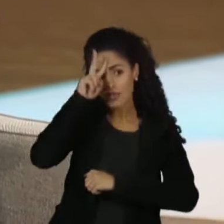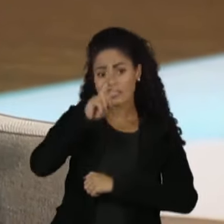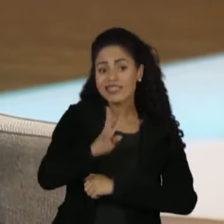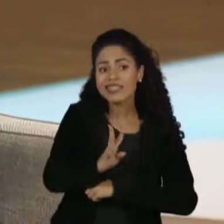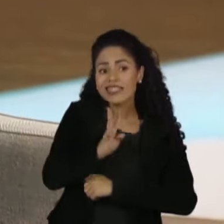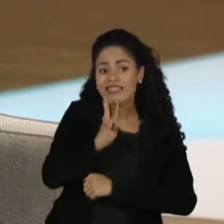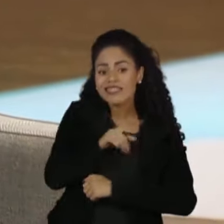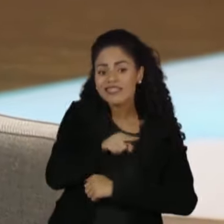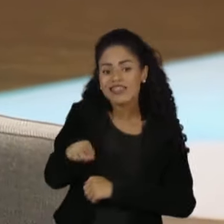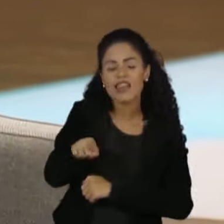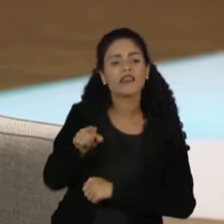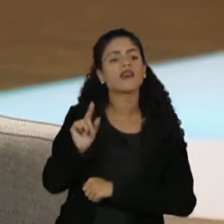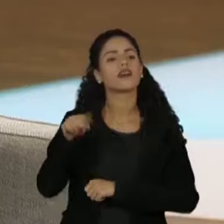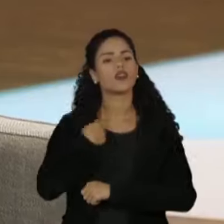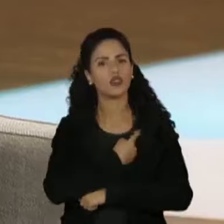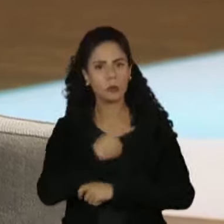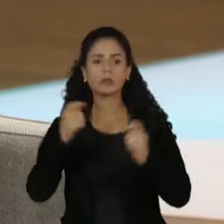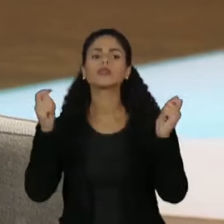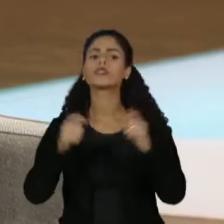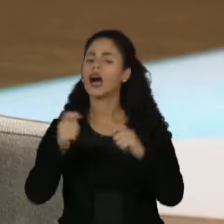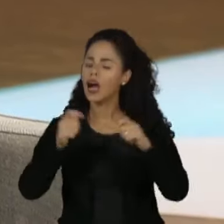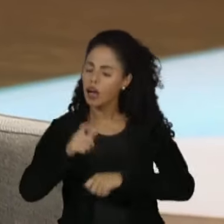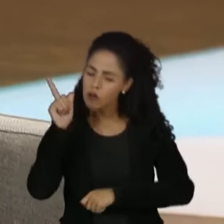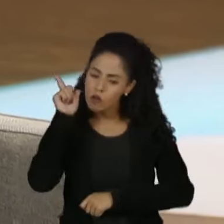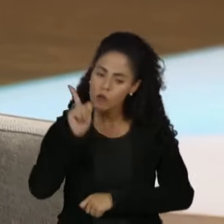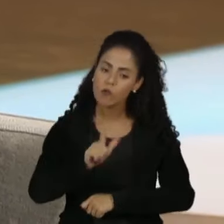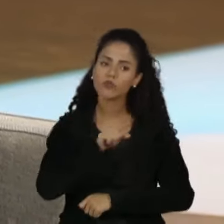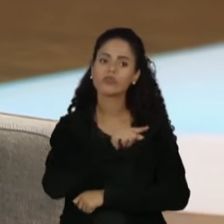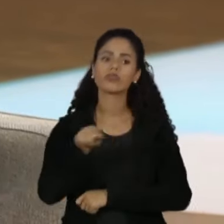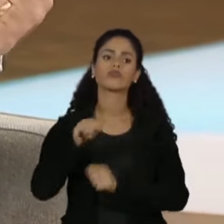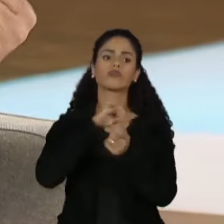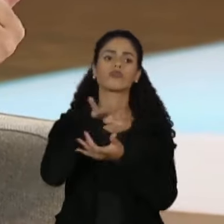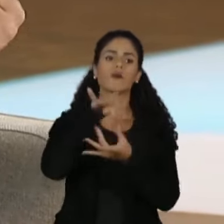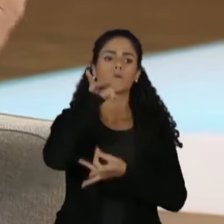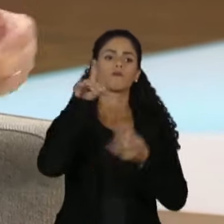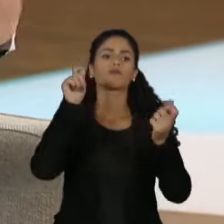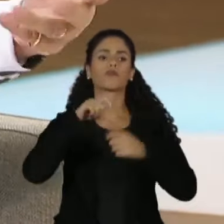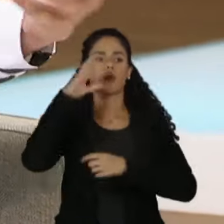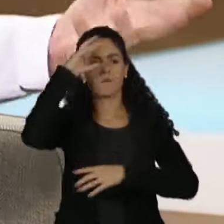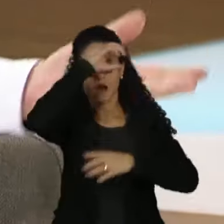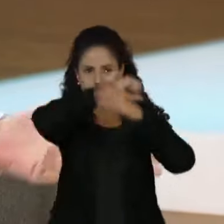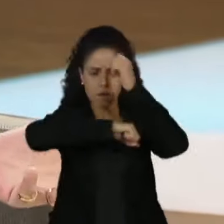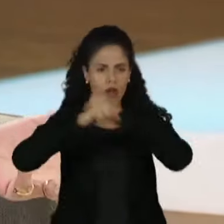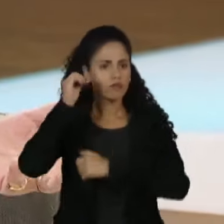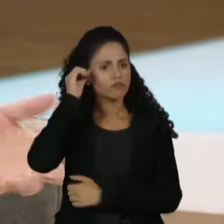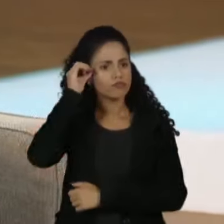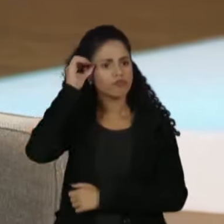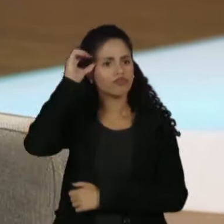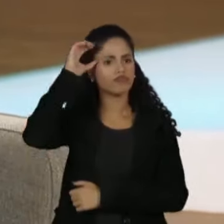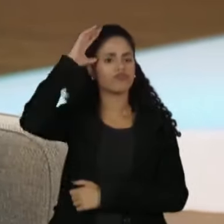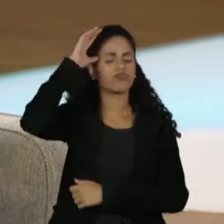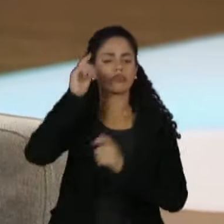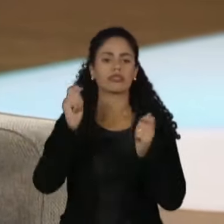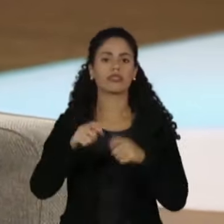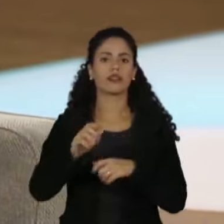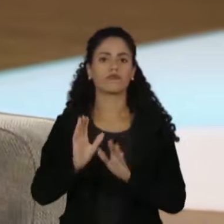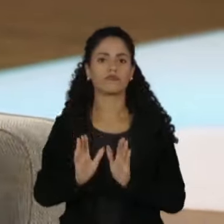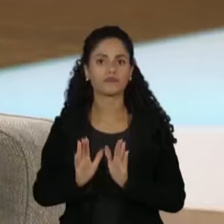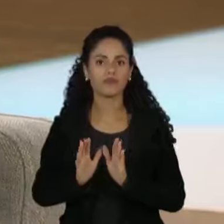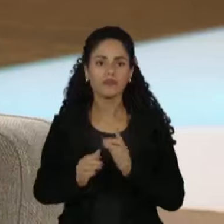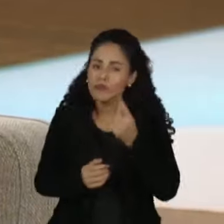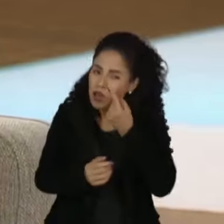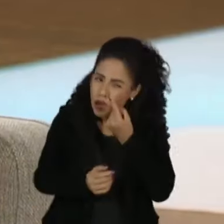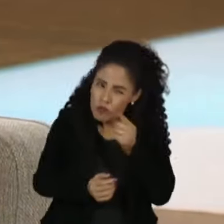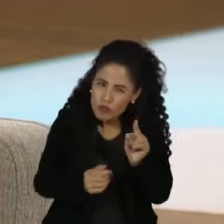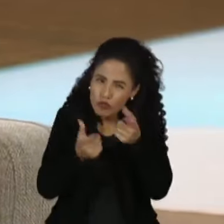da democracia, nós somos capazes de aprender, de buscar ali um repertório. E uma última